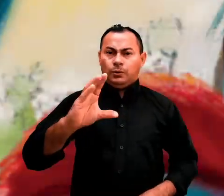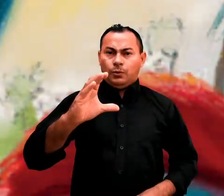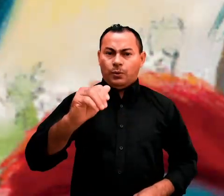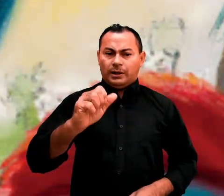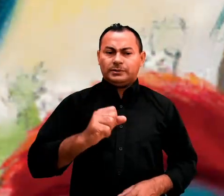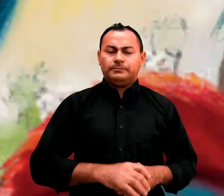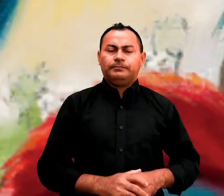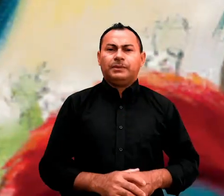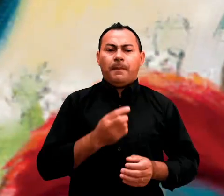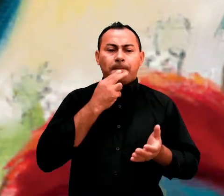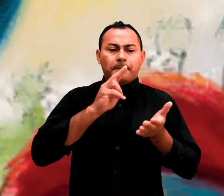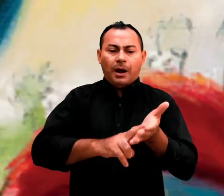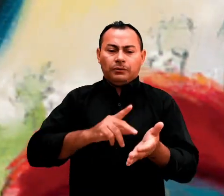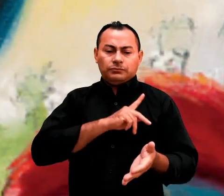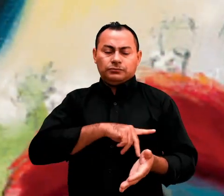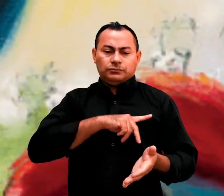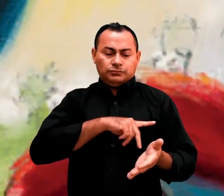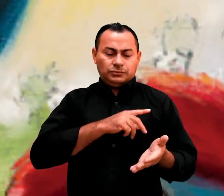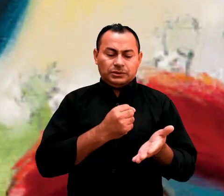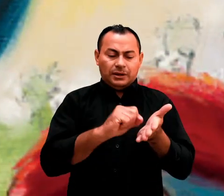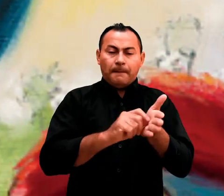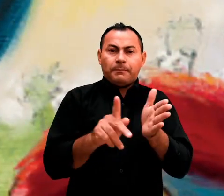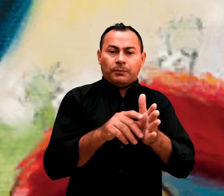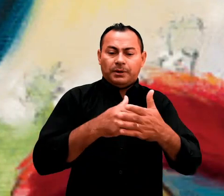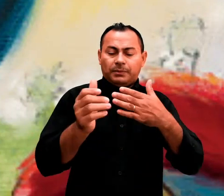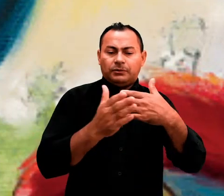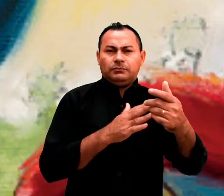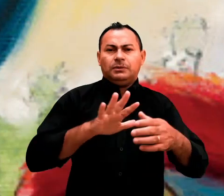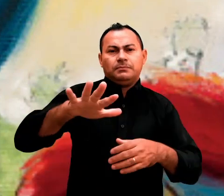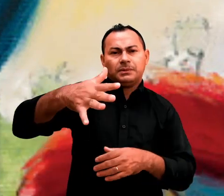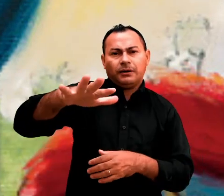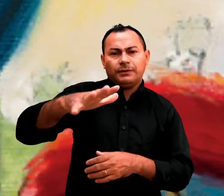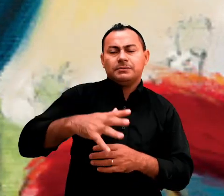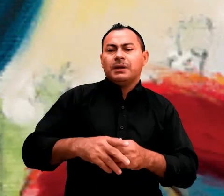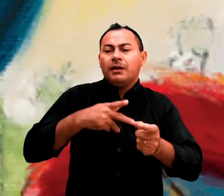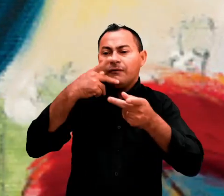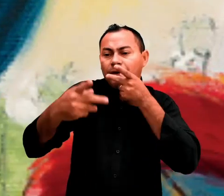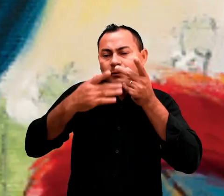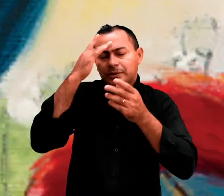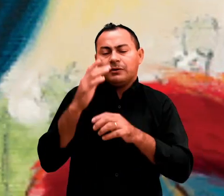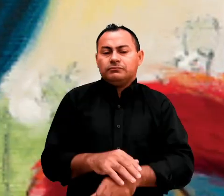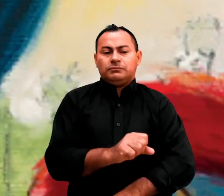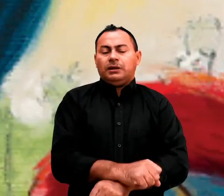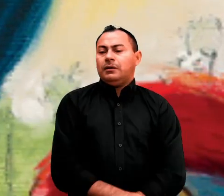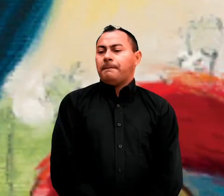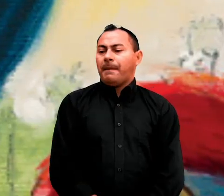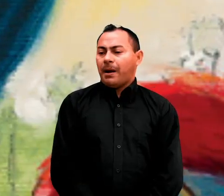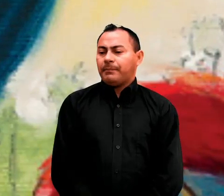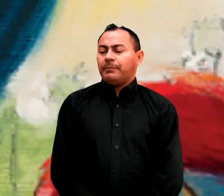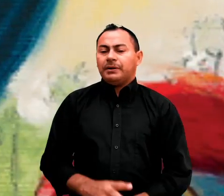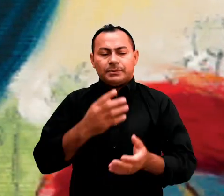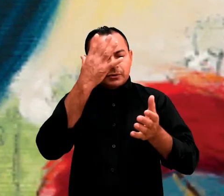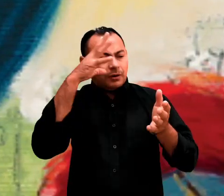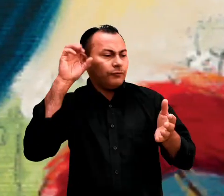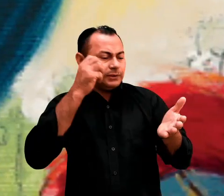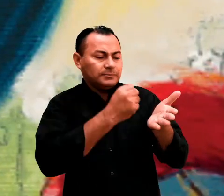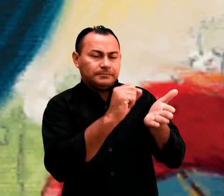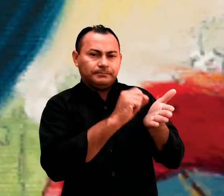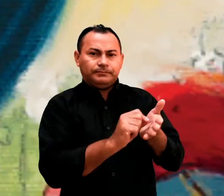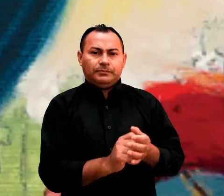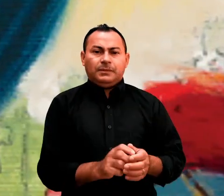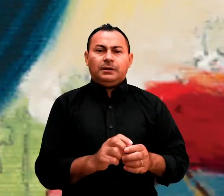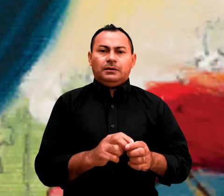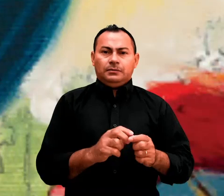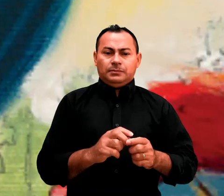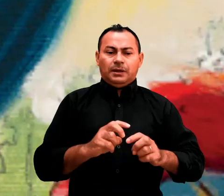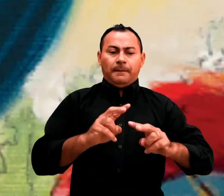Paulo não escreveu esta carta com as próprias mãos. Ele provavelmente a ditou para alguém. Com essas informações